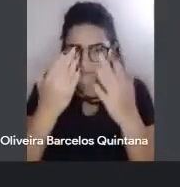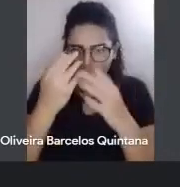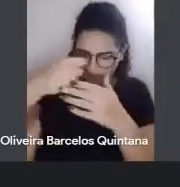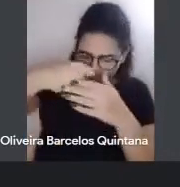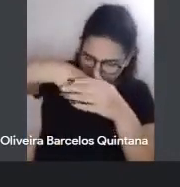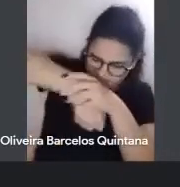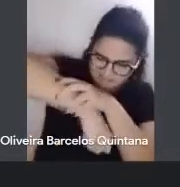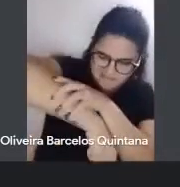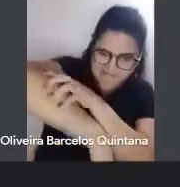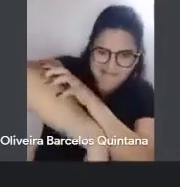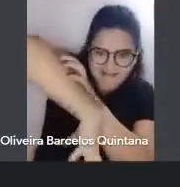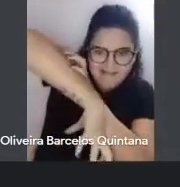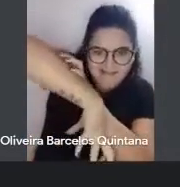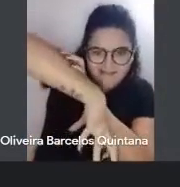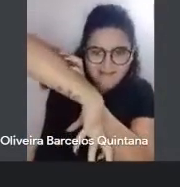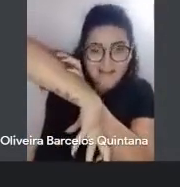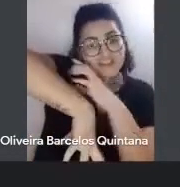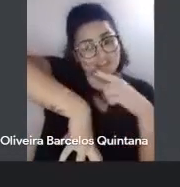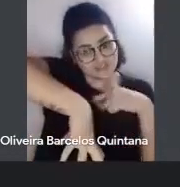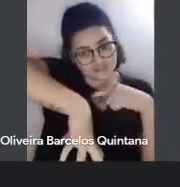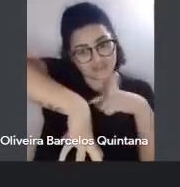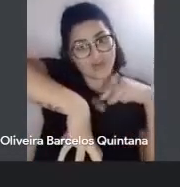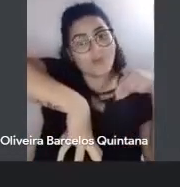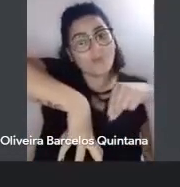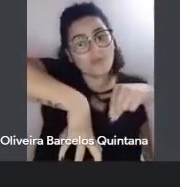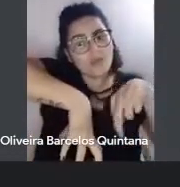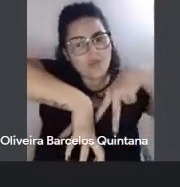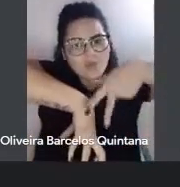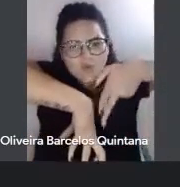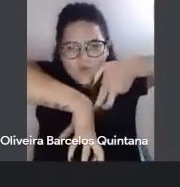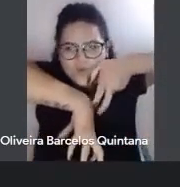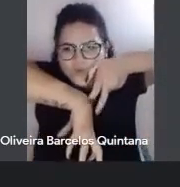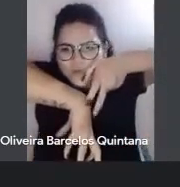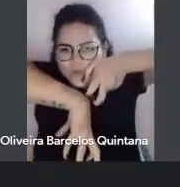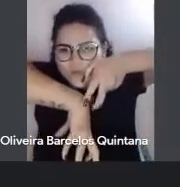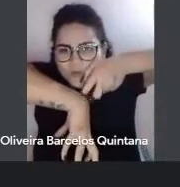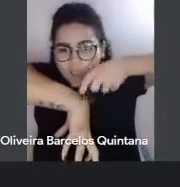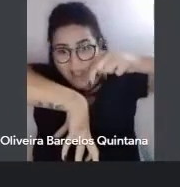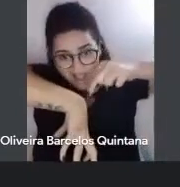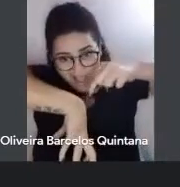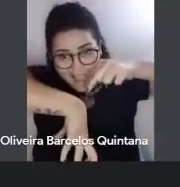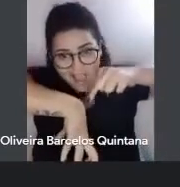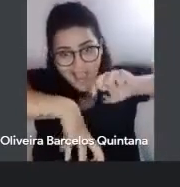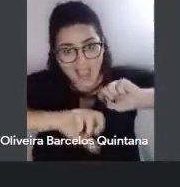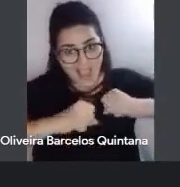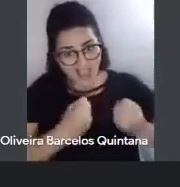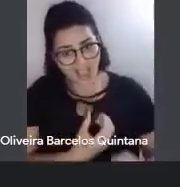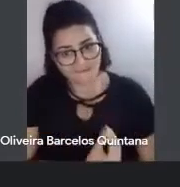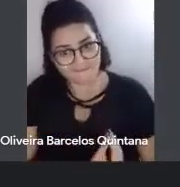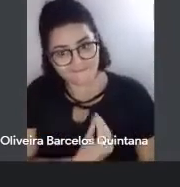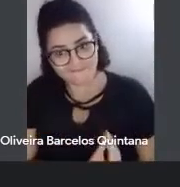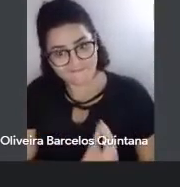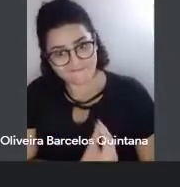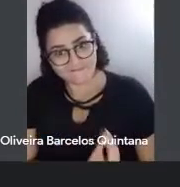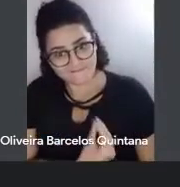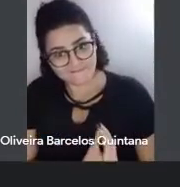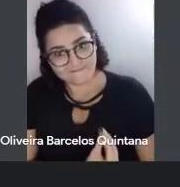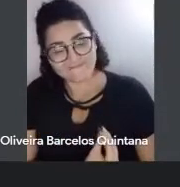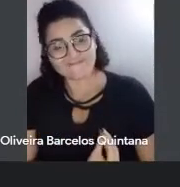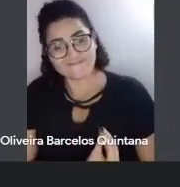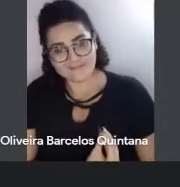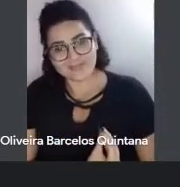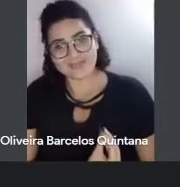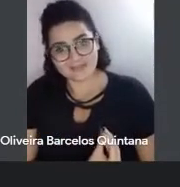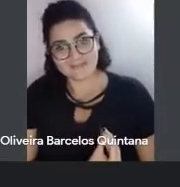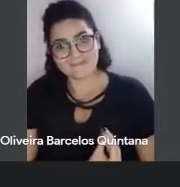as raízes estão enredadas nessa trama de vivência, não é nem de sobrevivência, eu acho muito legal, e me